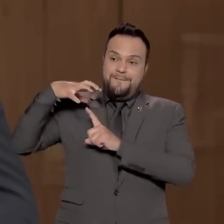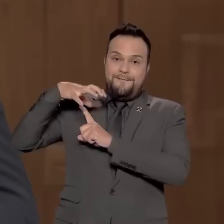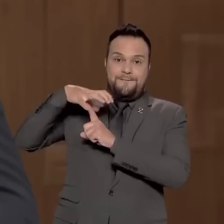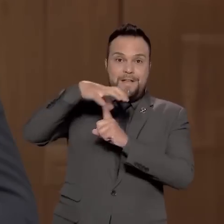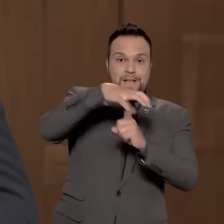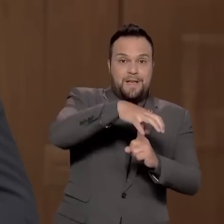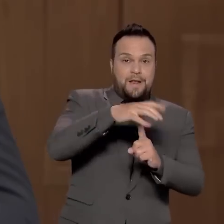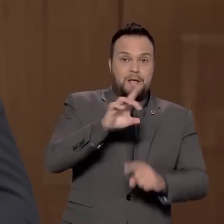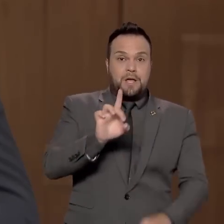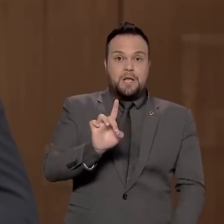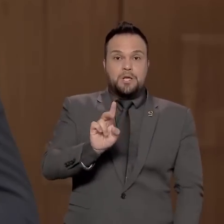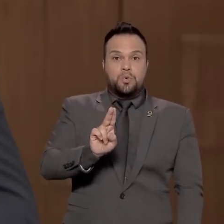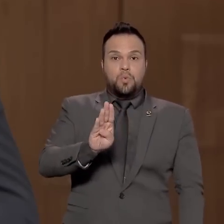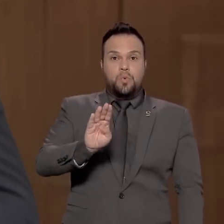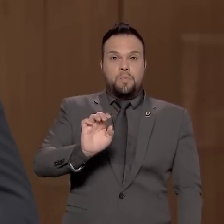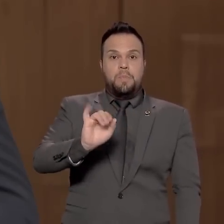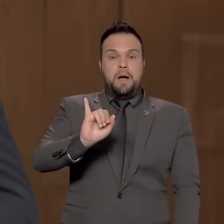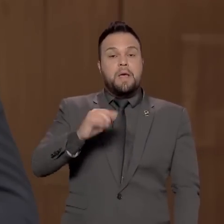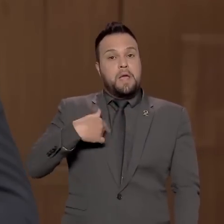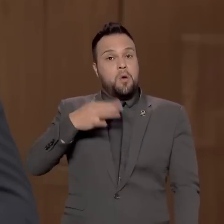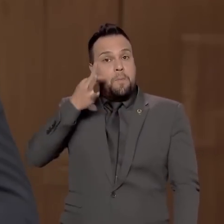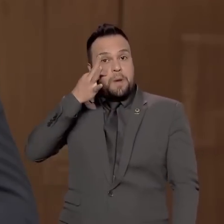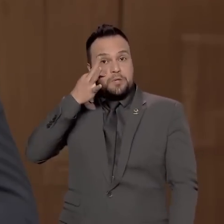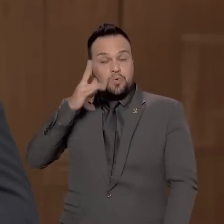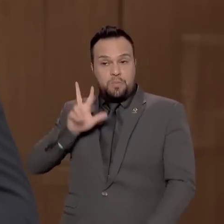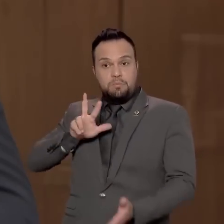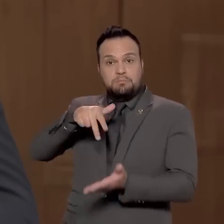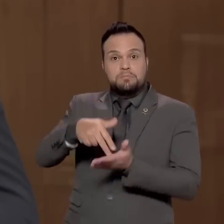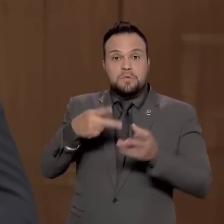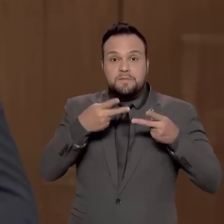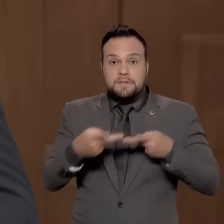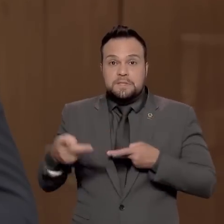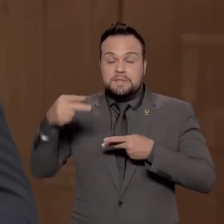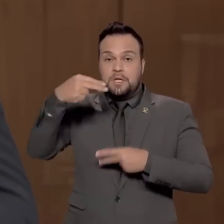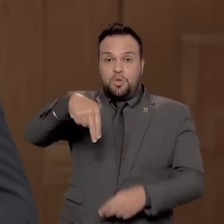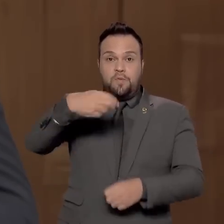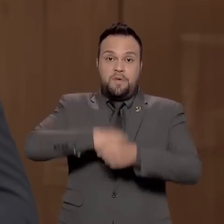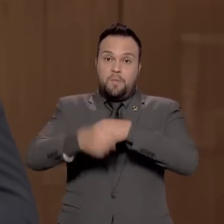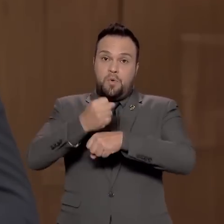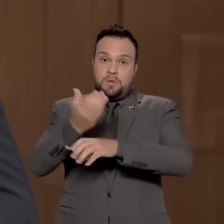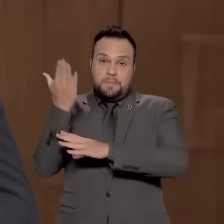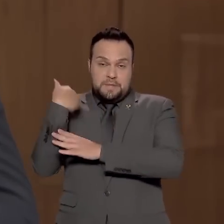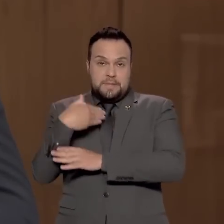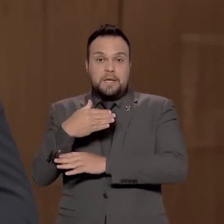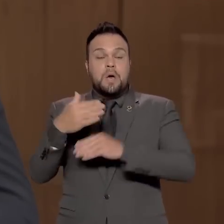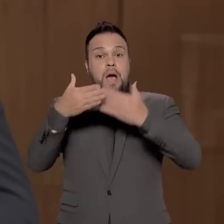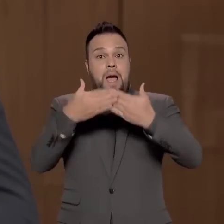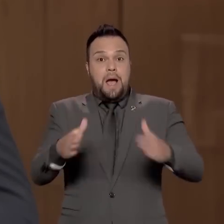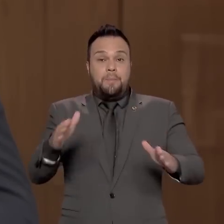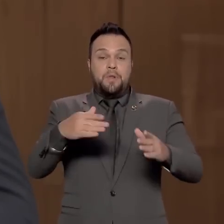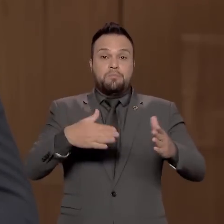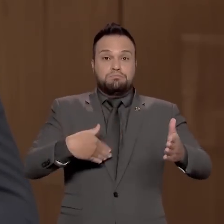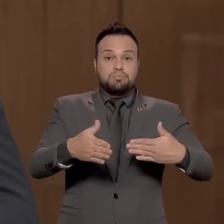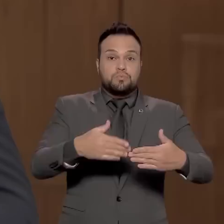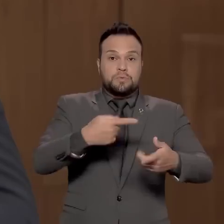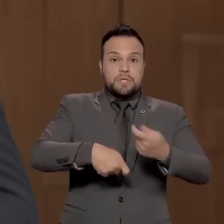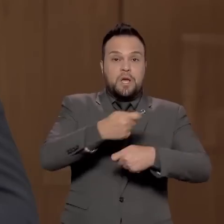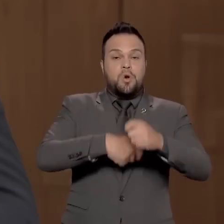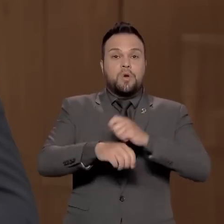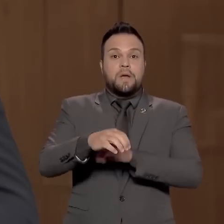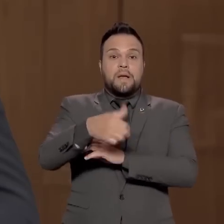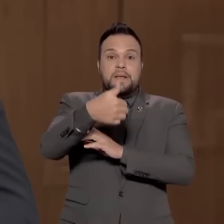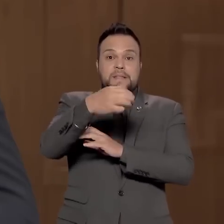na Expo Dubai, que tive a satisfação de visitar pessoalmente em novembro passado, gerou negócios com previsão de